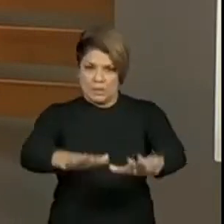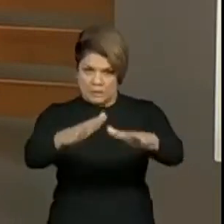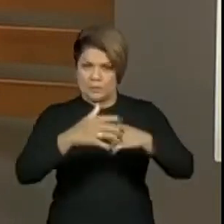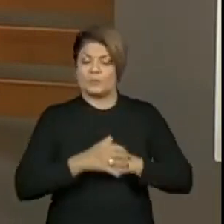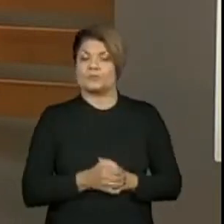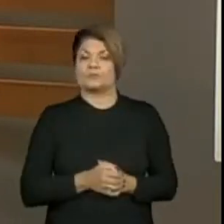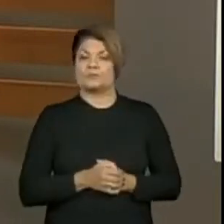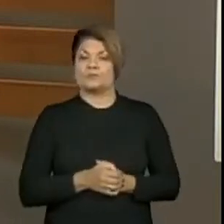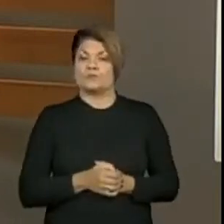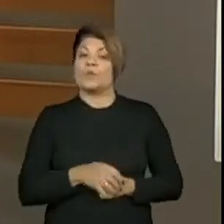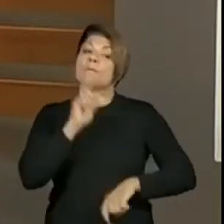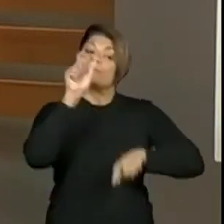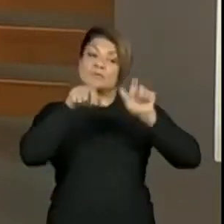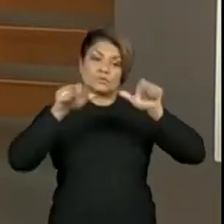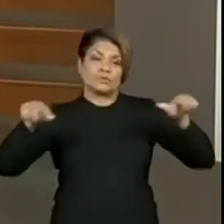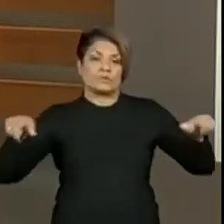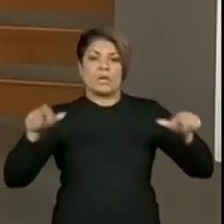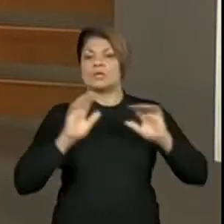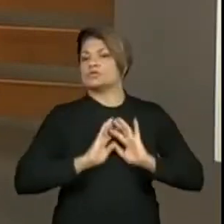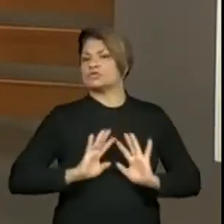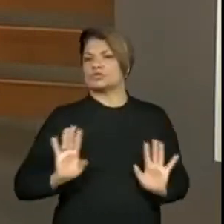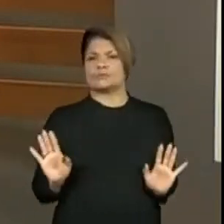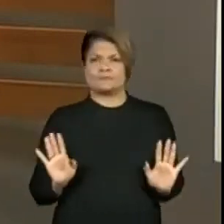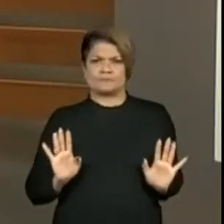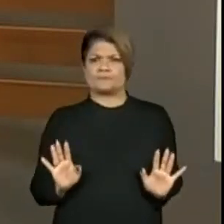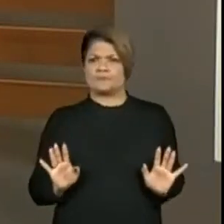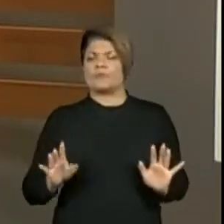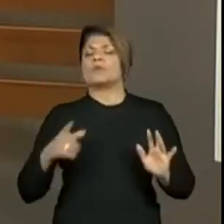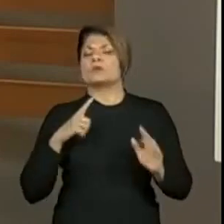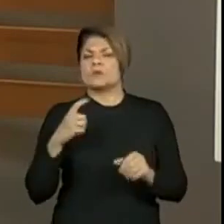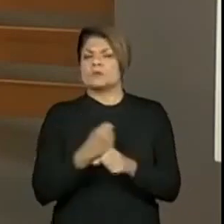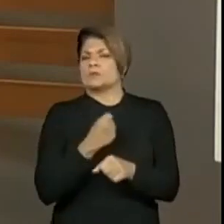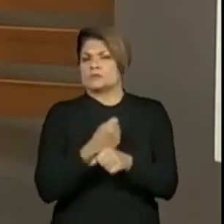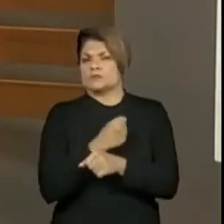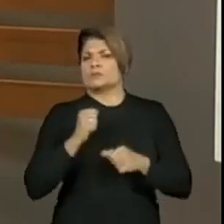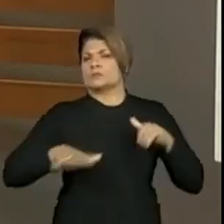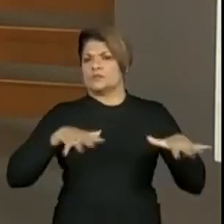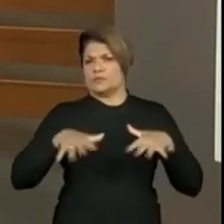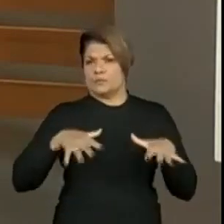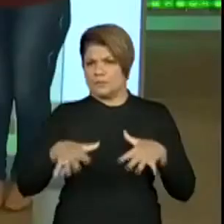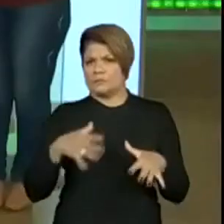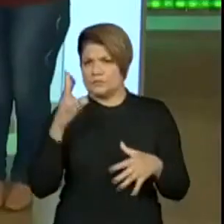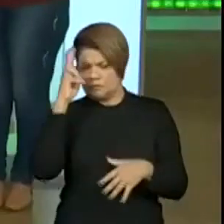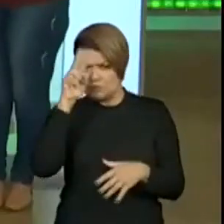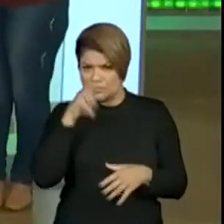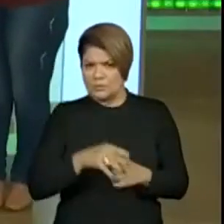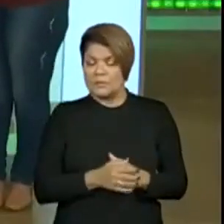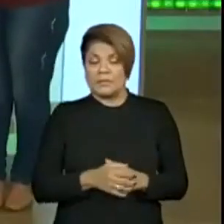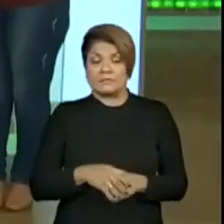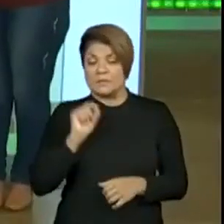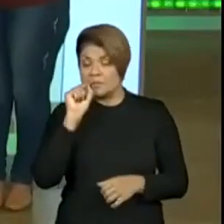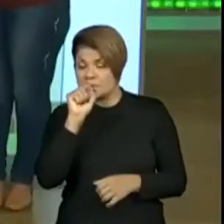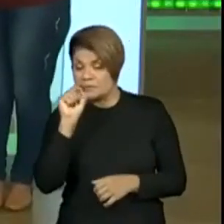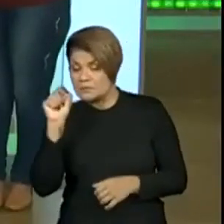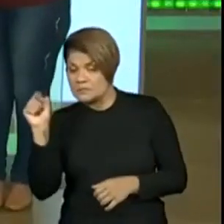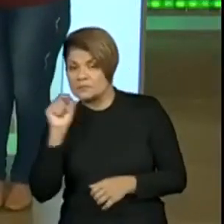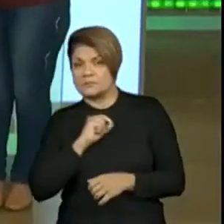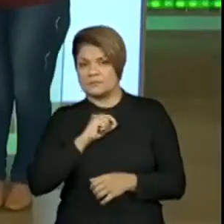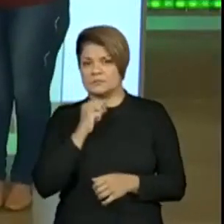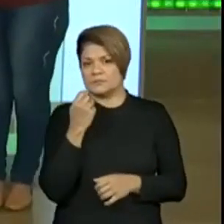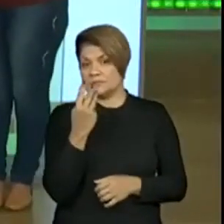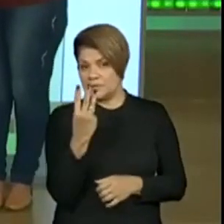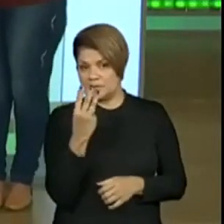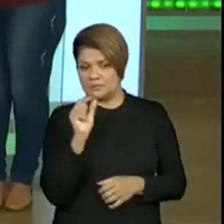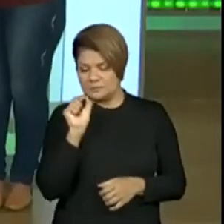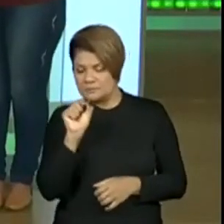Porque esses personagens que eles construíram, todo o movimento da história. Sem personagem não tem história. Isso, e essa reticência aponta que a gente vai ter que